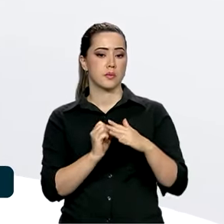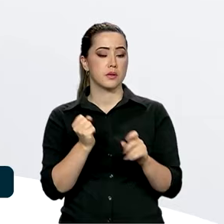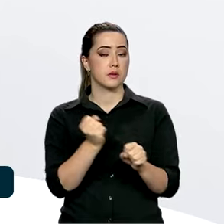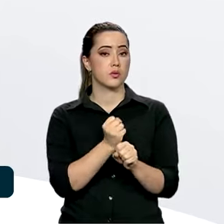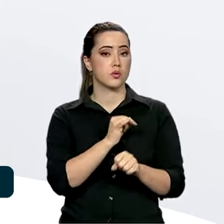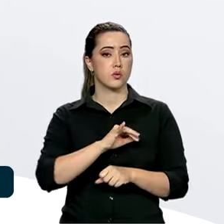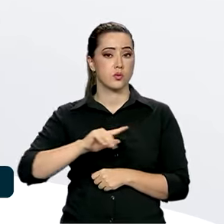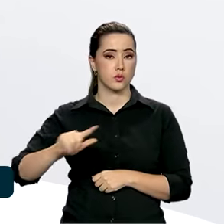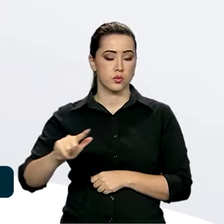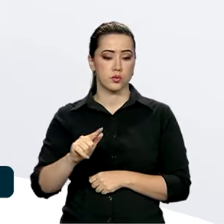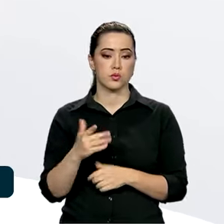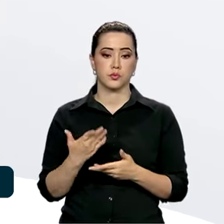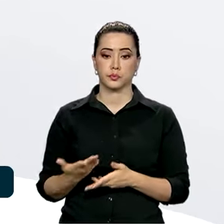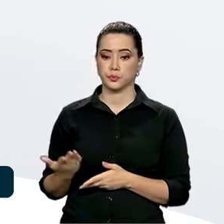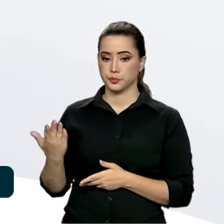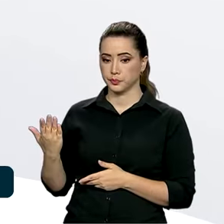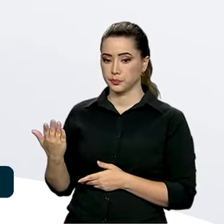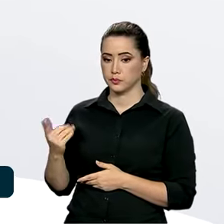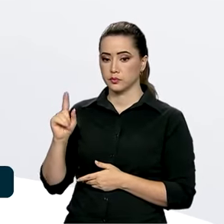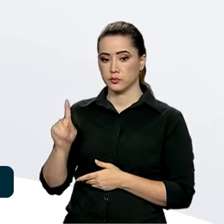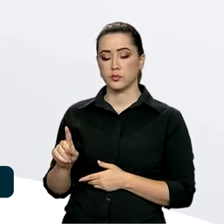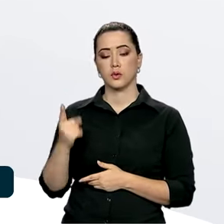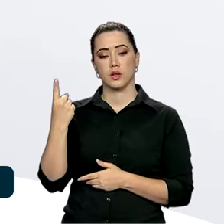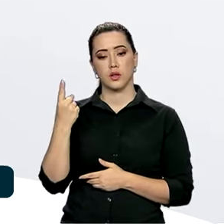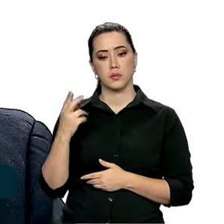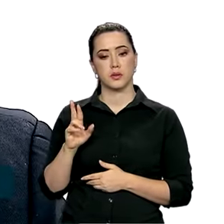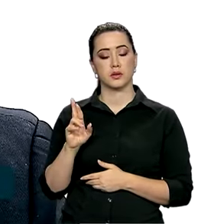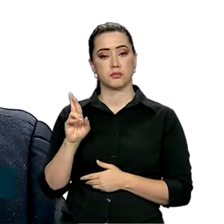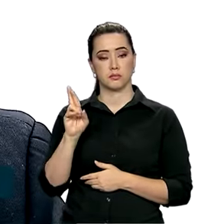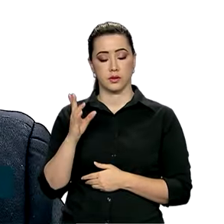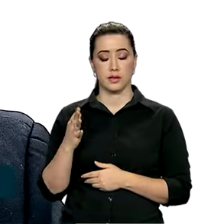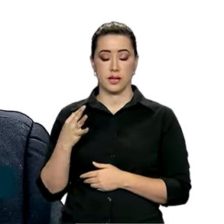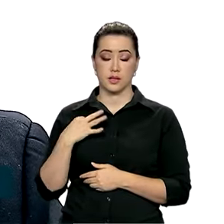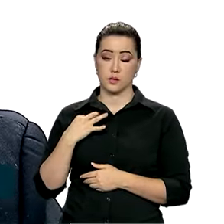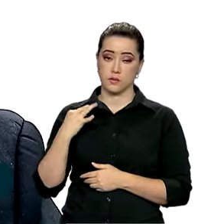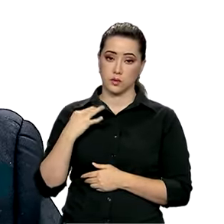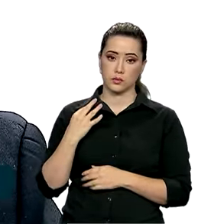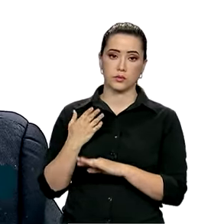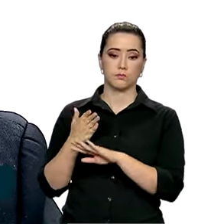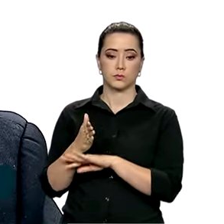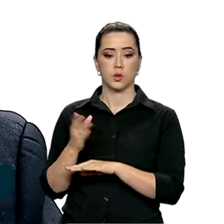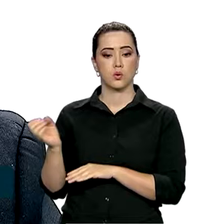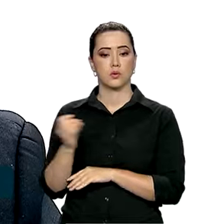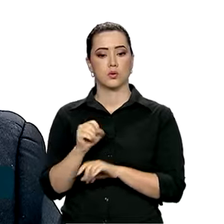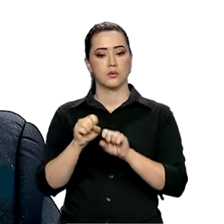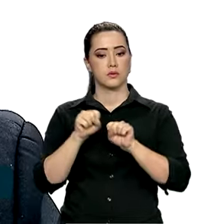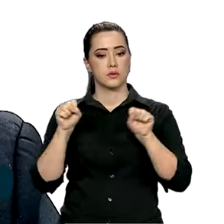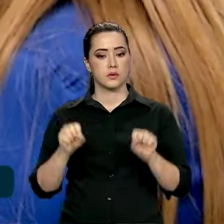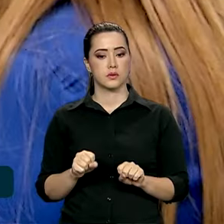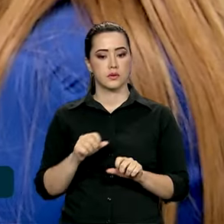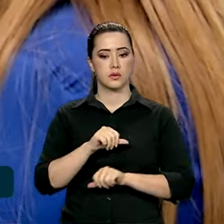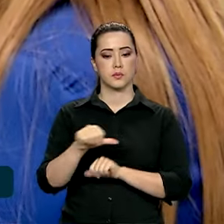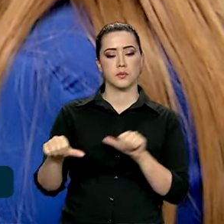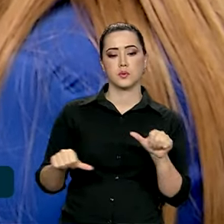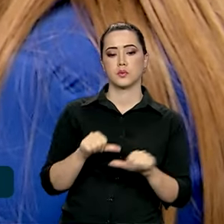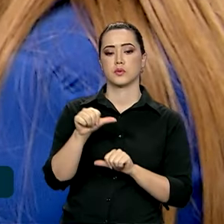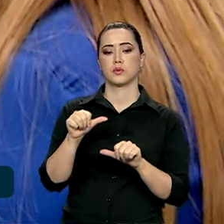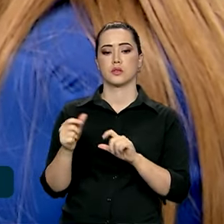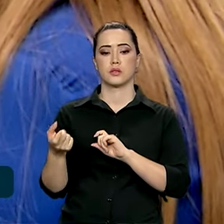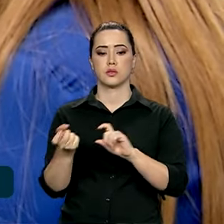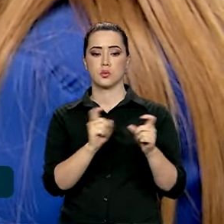civil de Felipe Fonseca é uma das voluntárias. Para ele, o novo sistema vai remodelar a